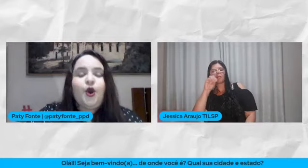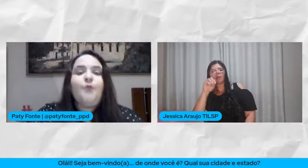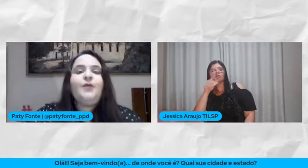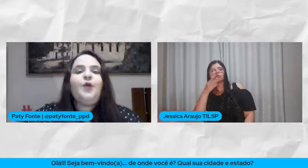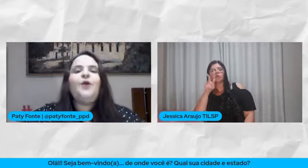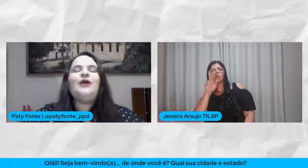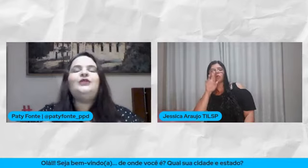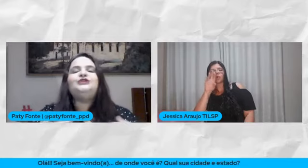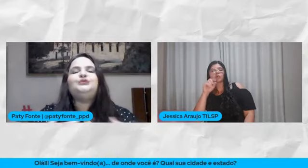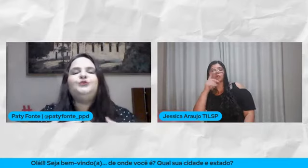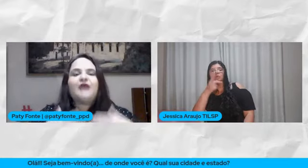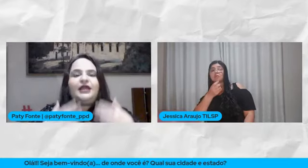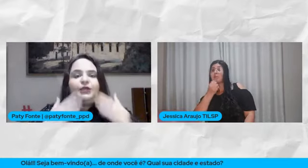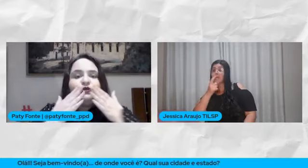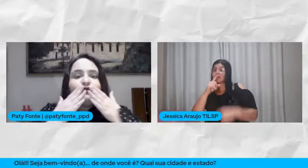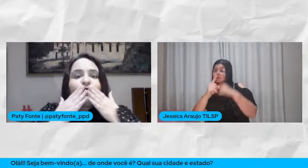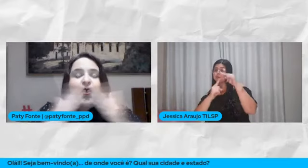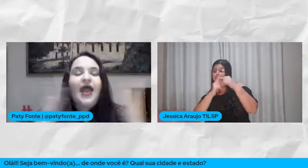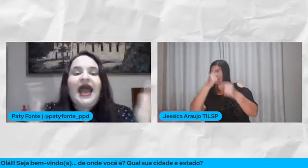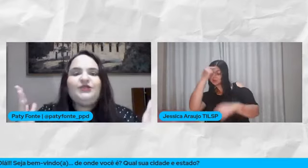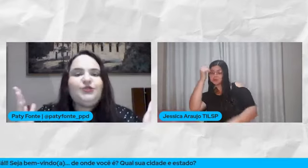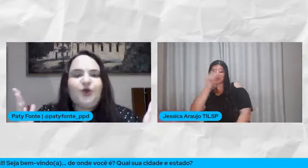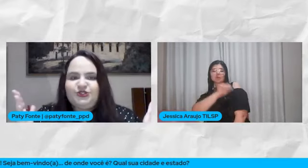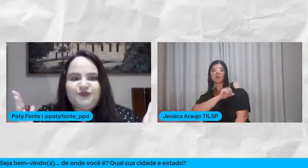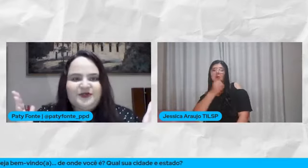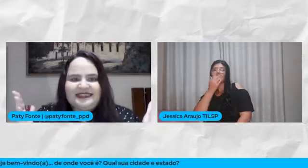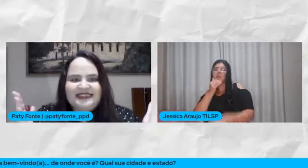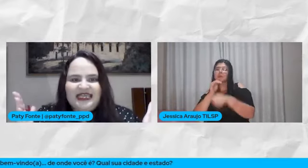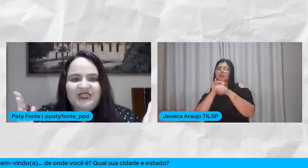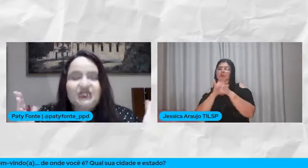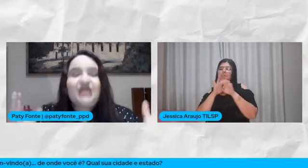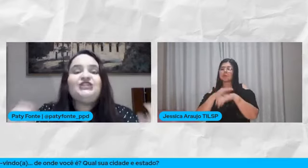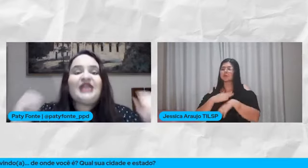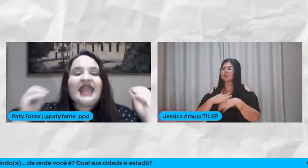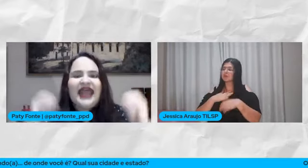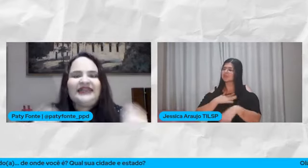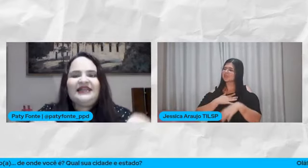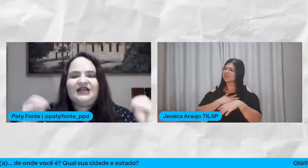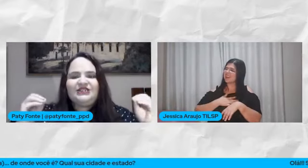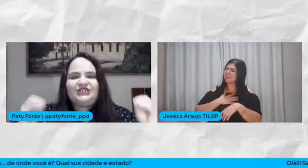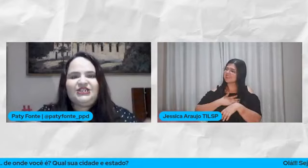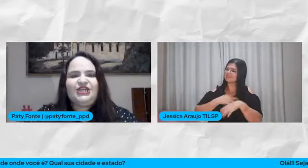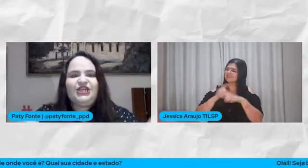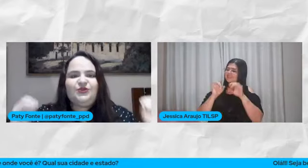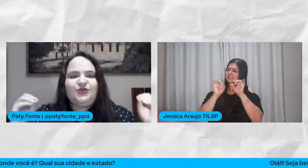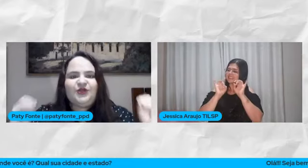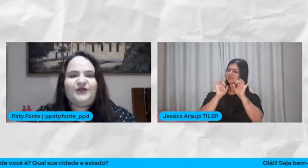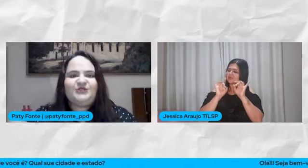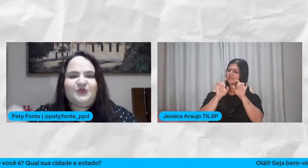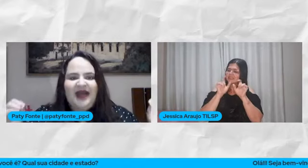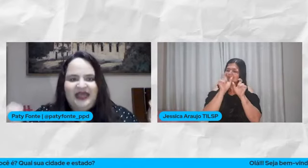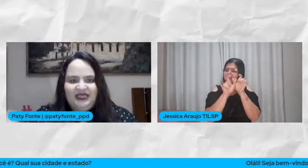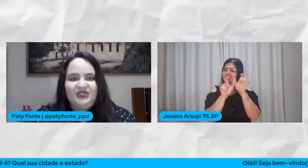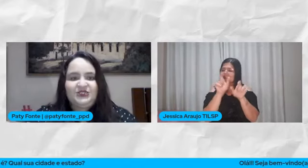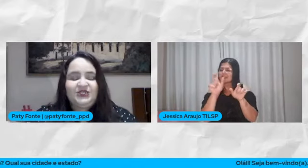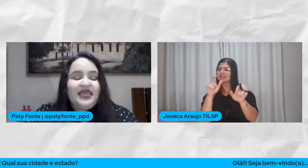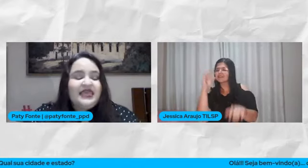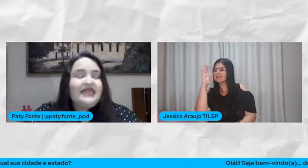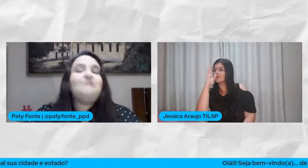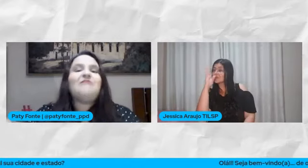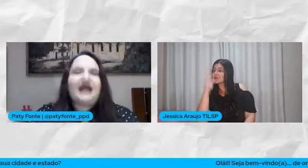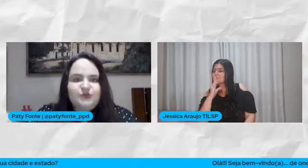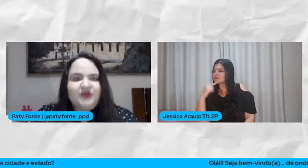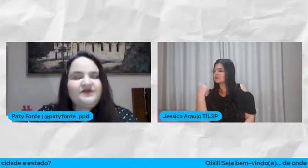Janeiro O meu boa noite muito carinhoso A todos vocês De cada cantinho do nosso país